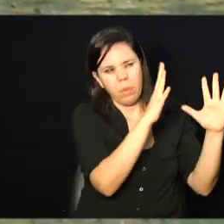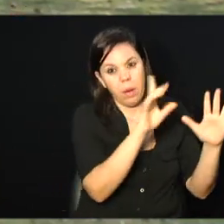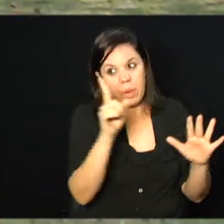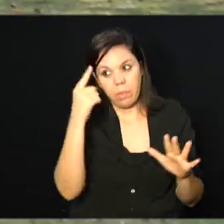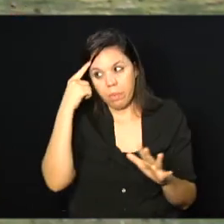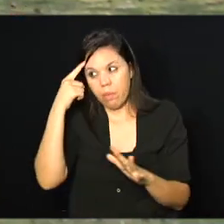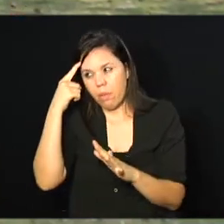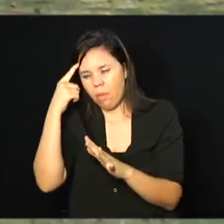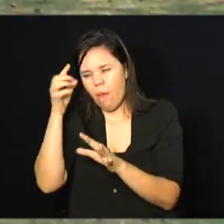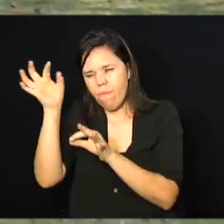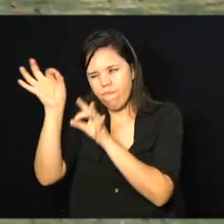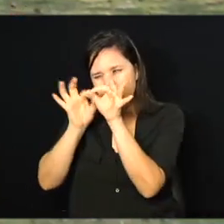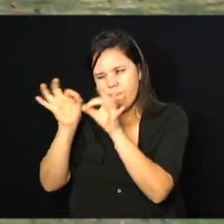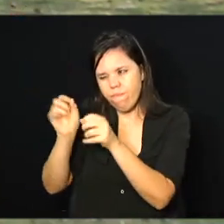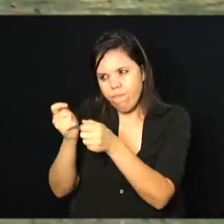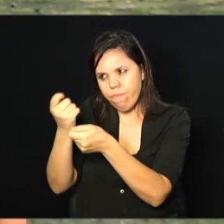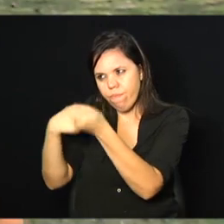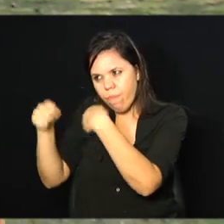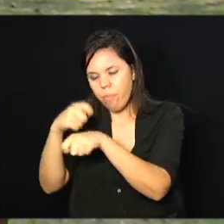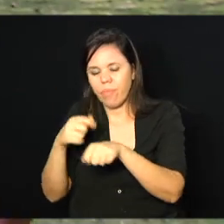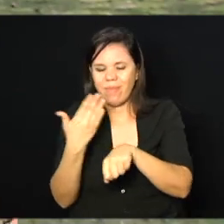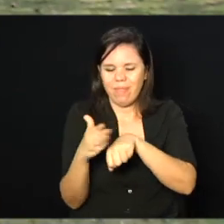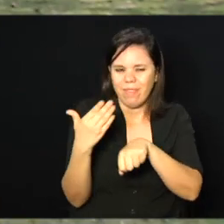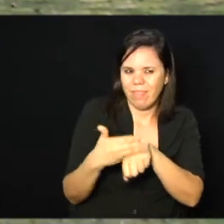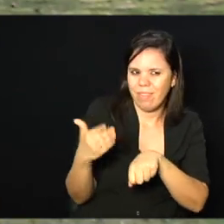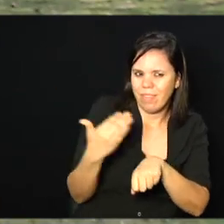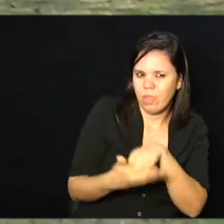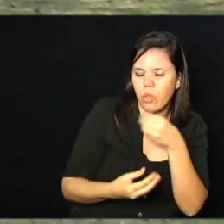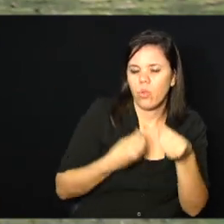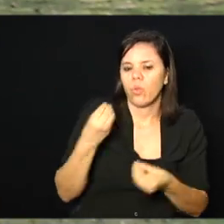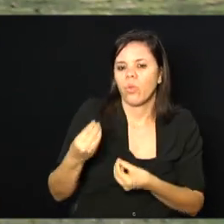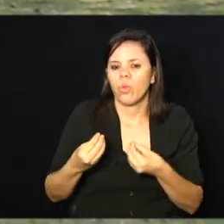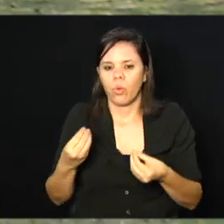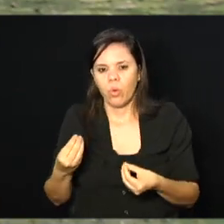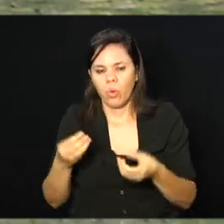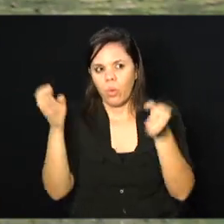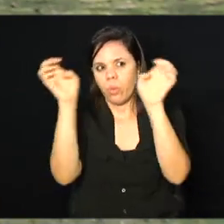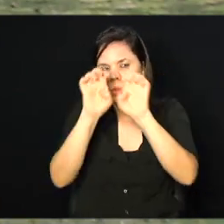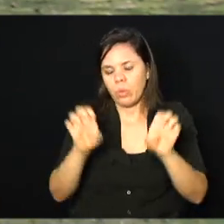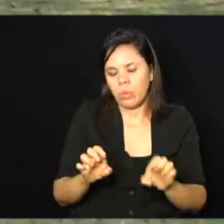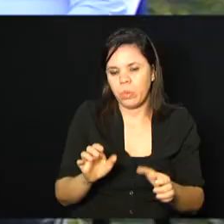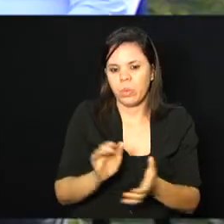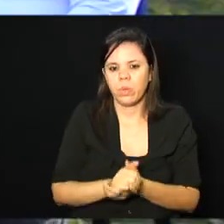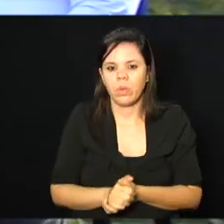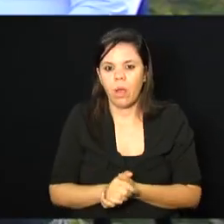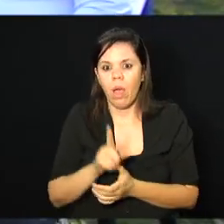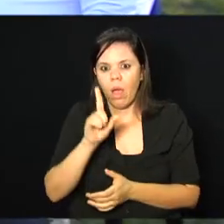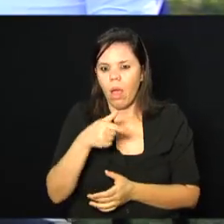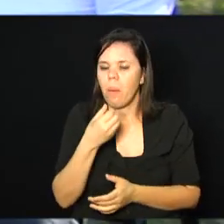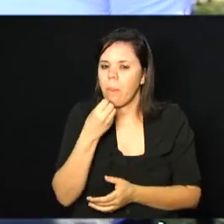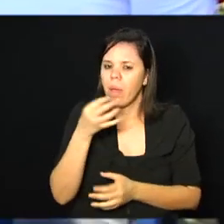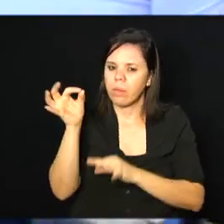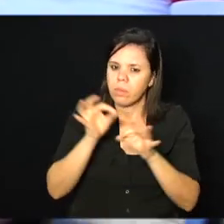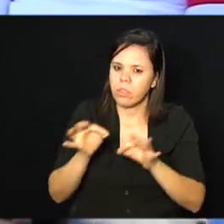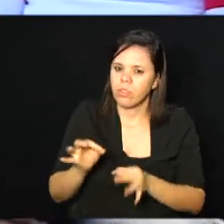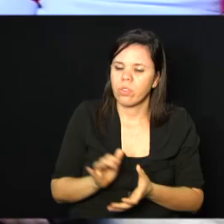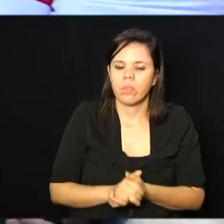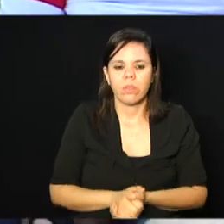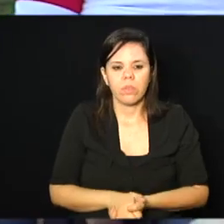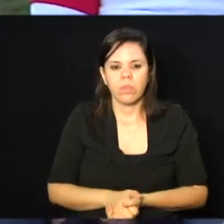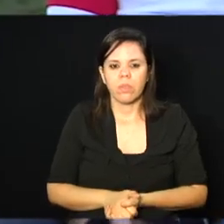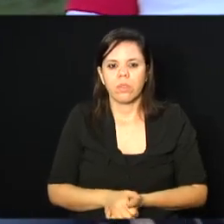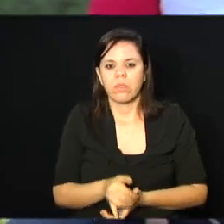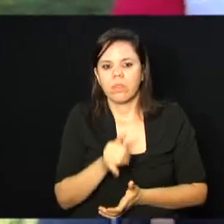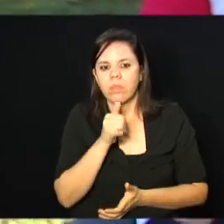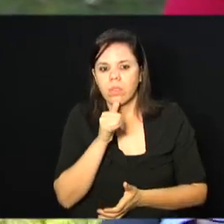Você falou do treino, dessa questão de como, da estrutura, tudo é bem planejado. É, por exemplo, na casa da criança paralítica,